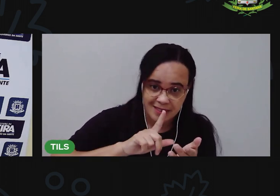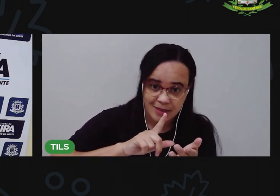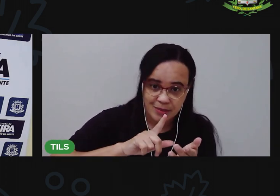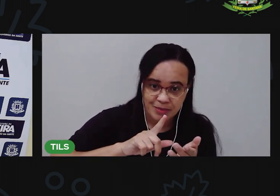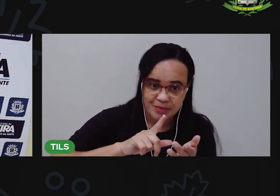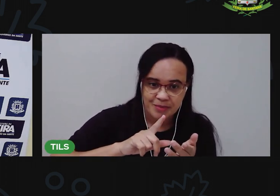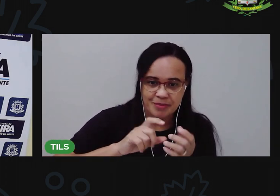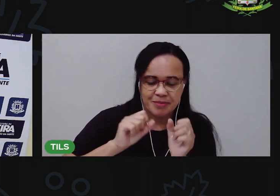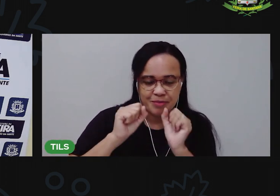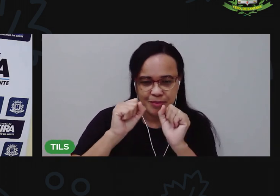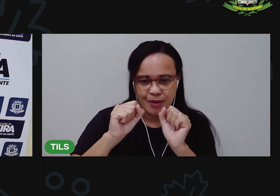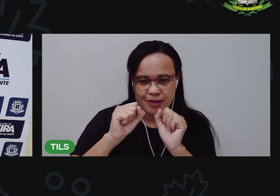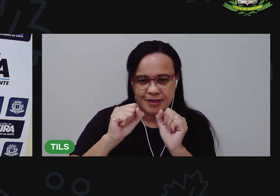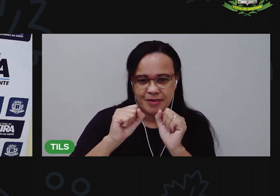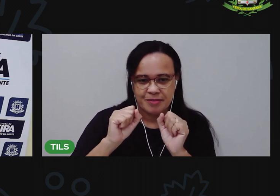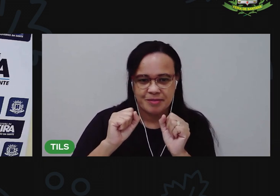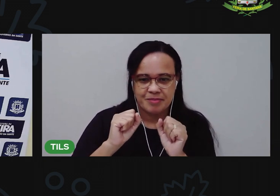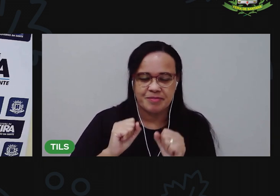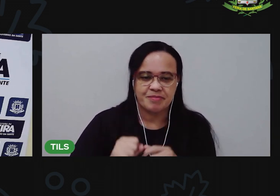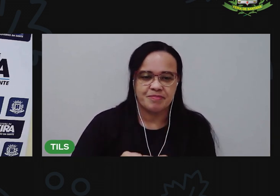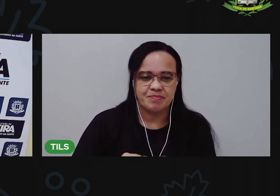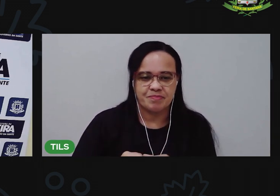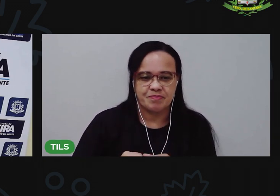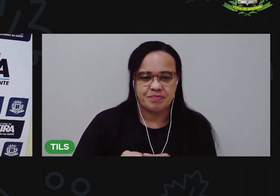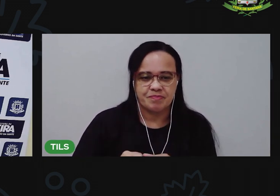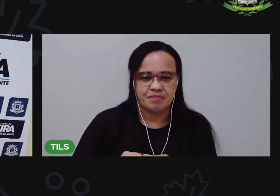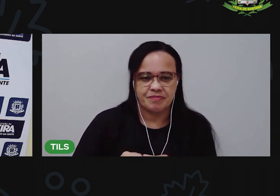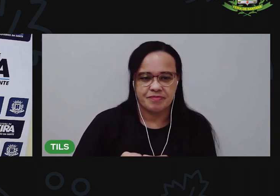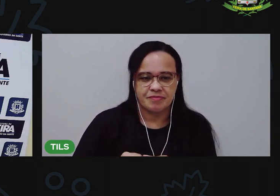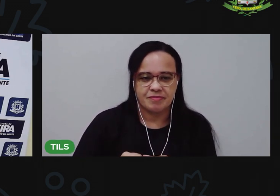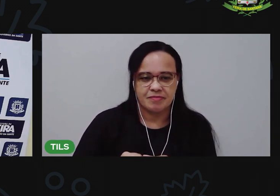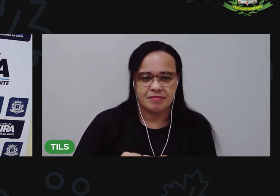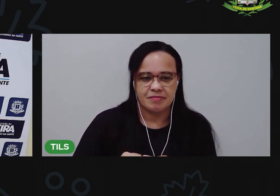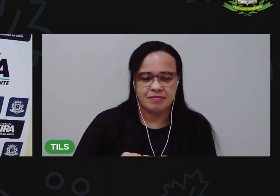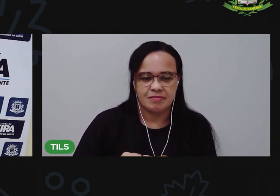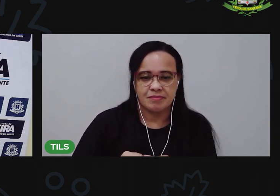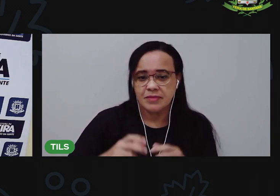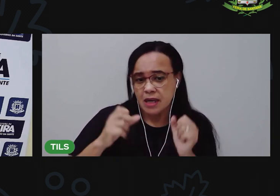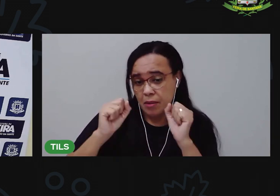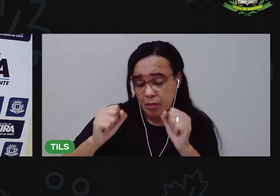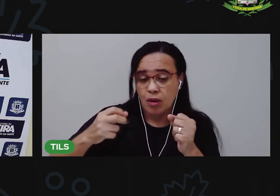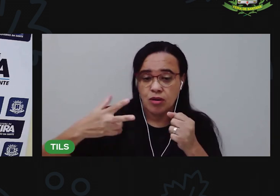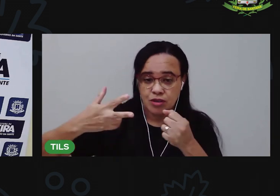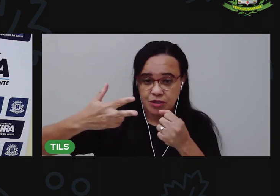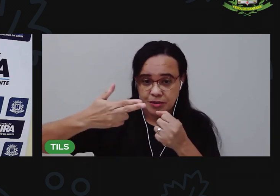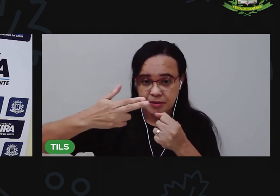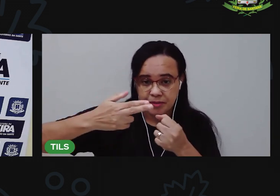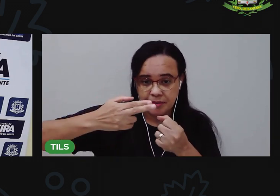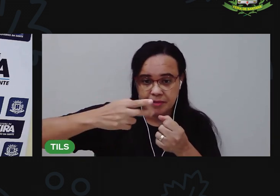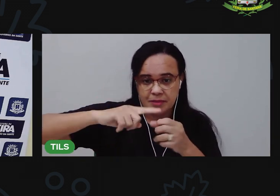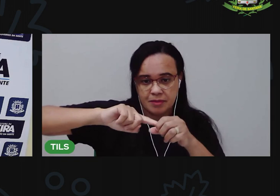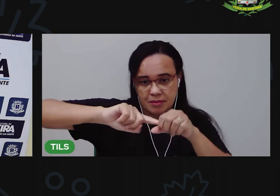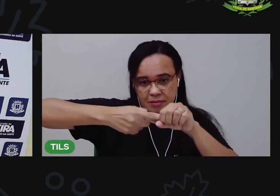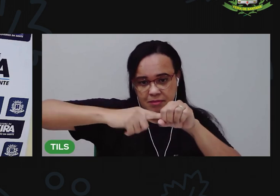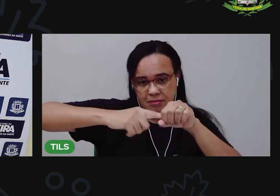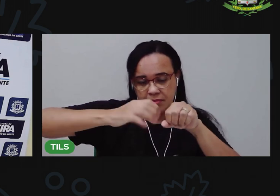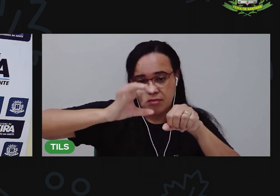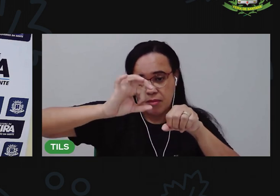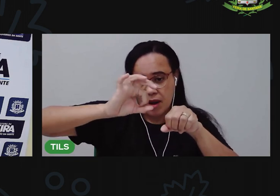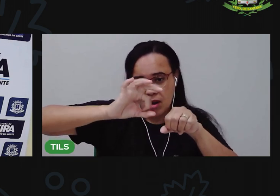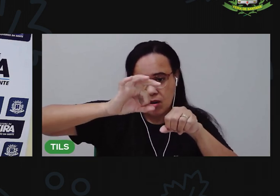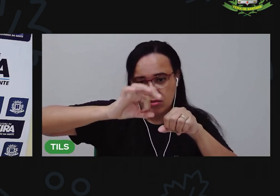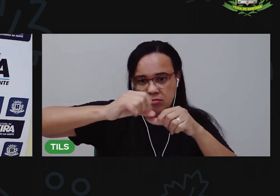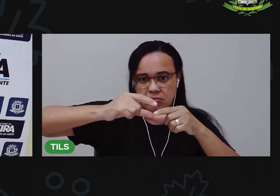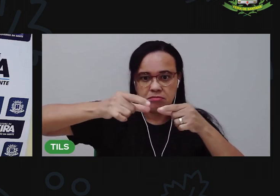Você pode, depois que fez esse furo, você pode vir aqui com a tesoura e alargar esse furo pra que